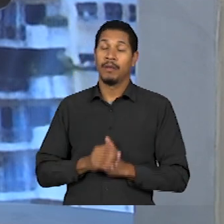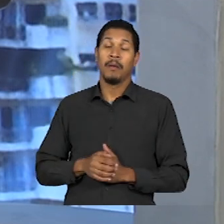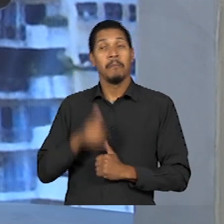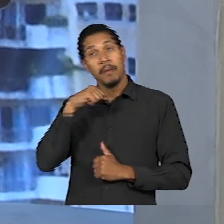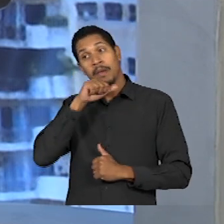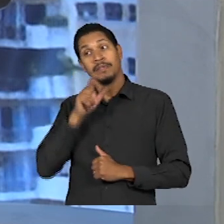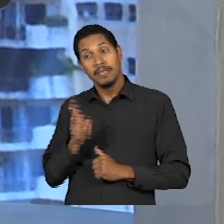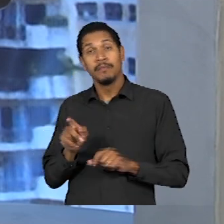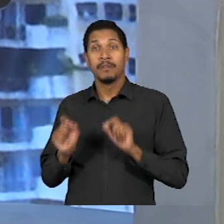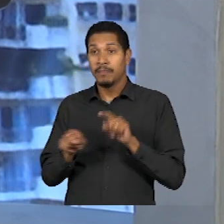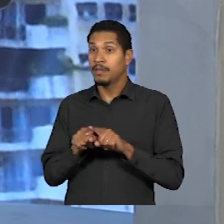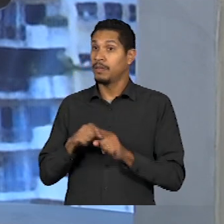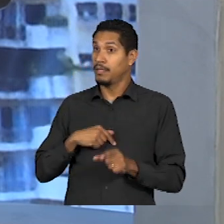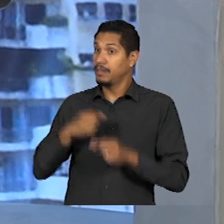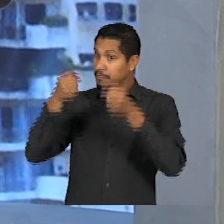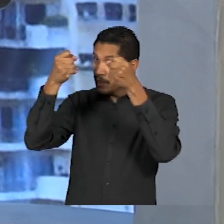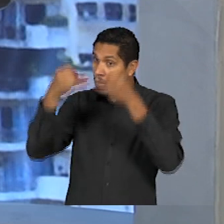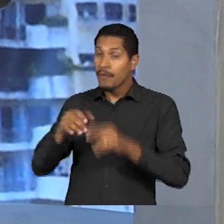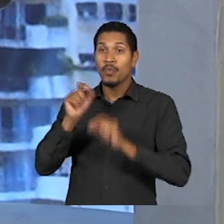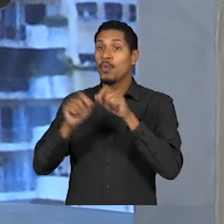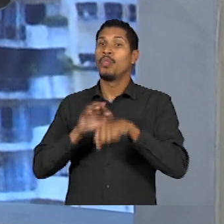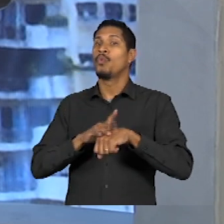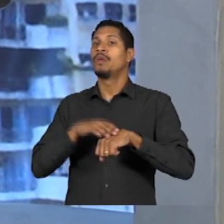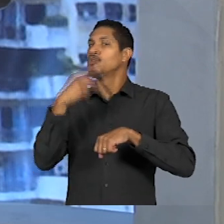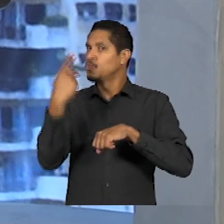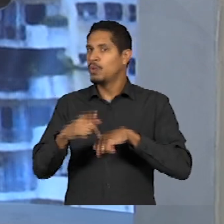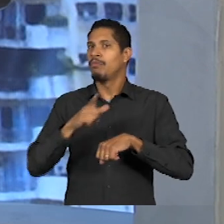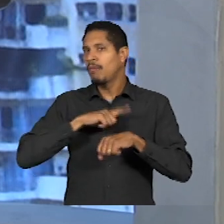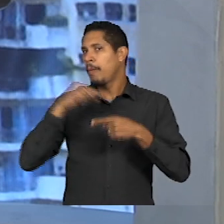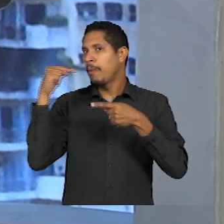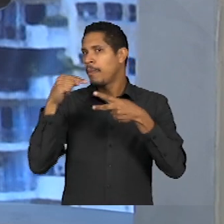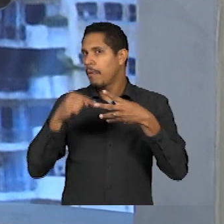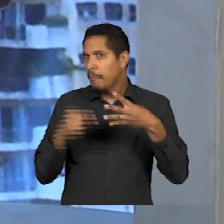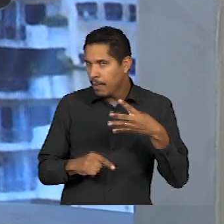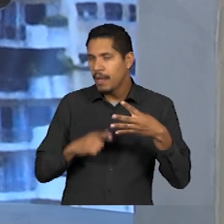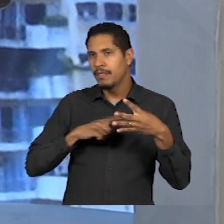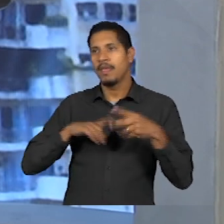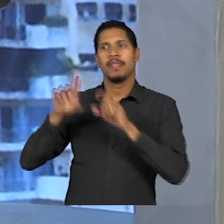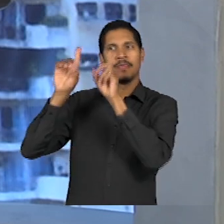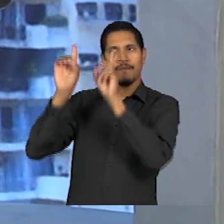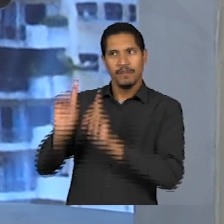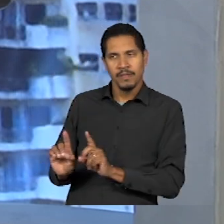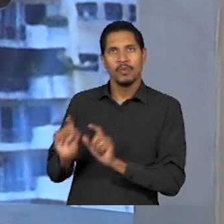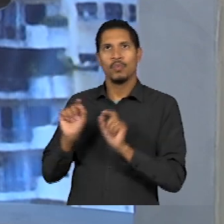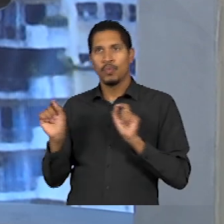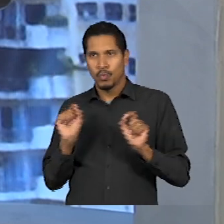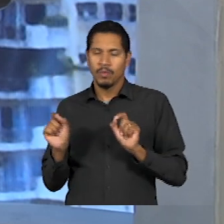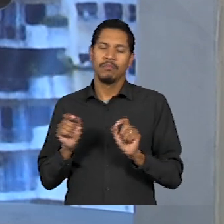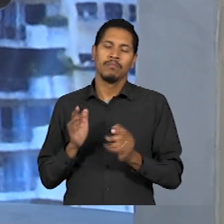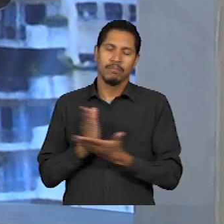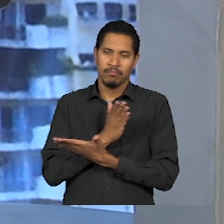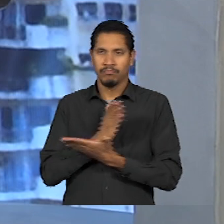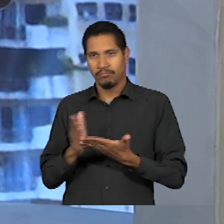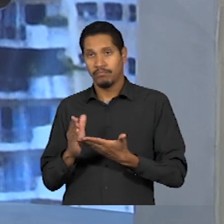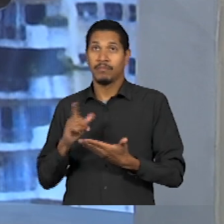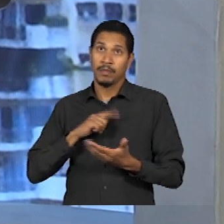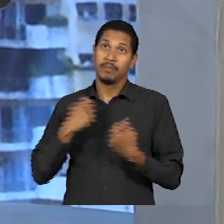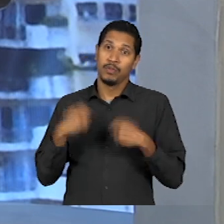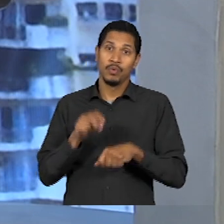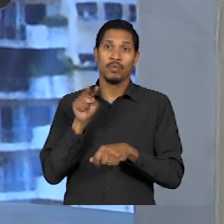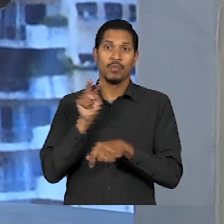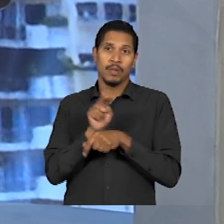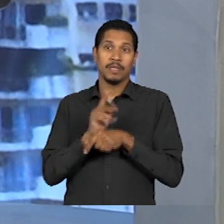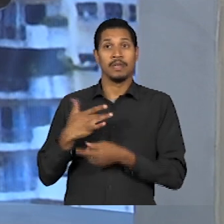deixava muito bem explicada da minha doença, porque são coisas diferentes da minha deficiência e a doença que progride, eu tenho que cuidar da minha